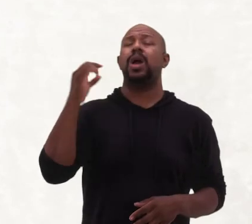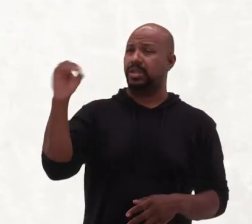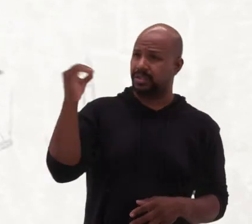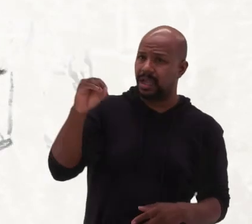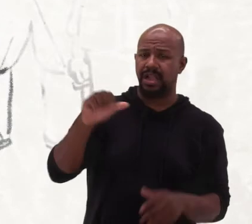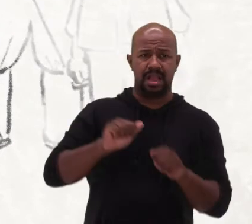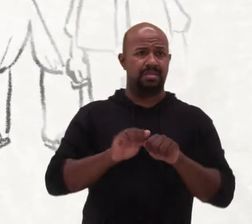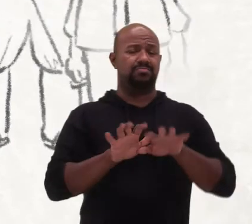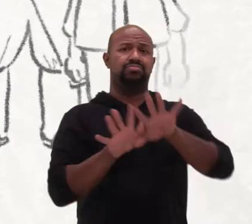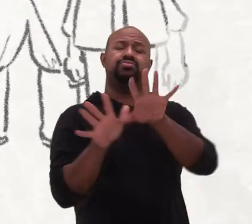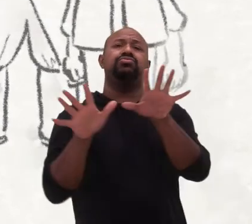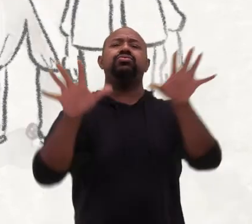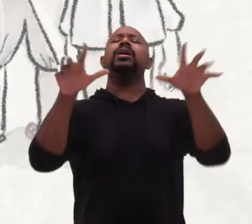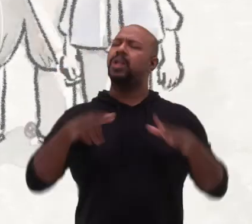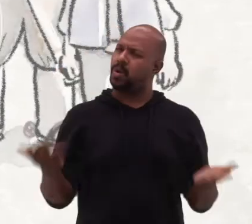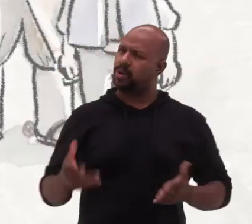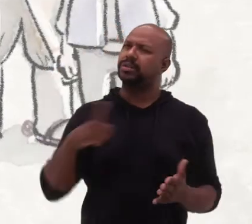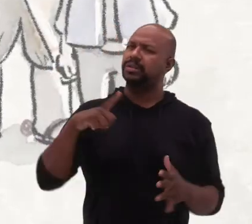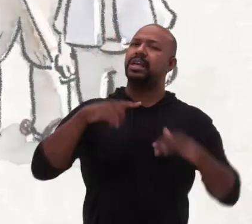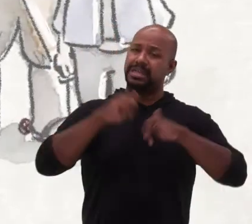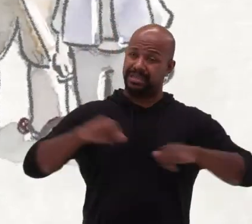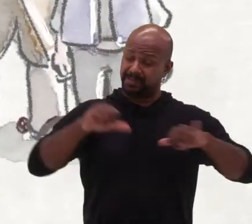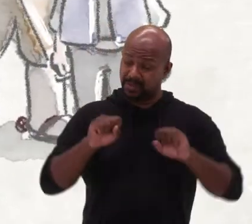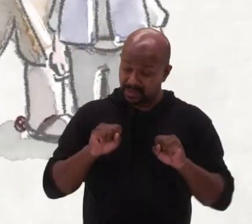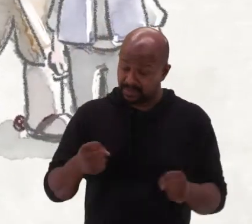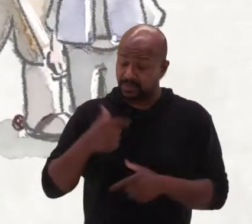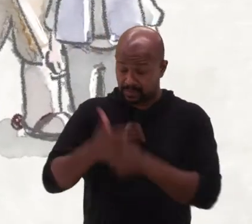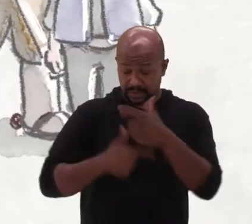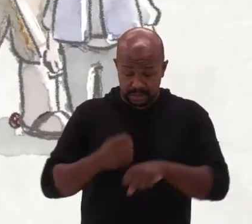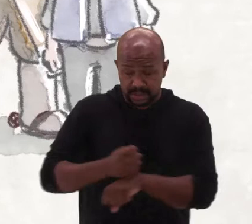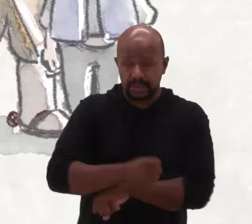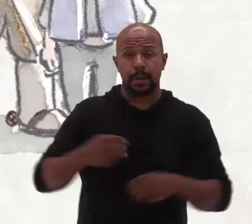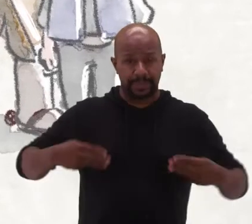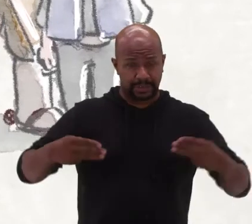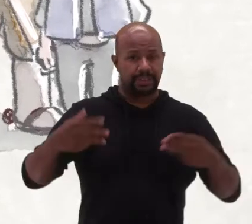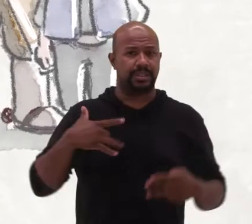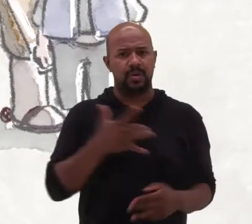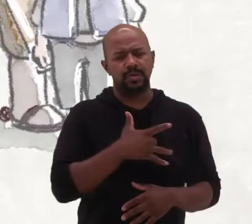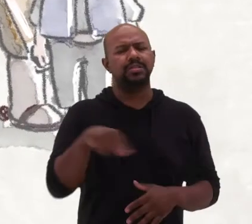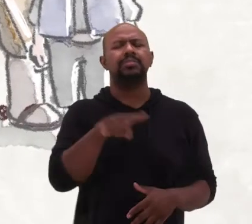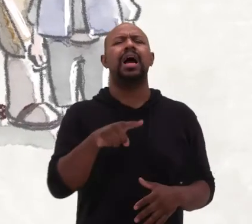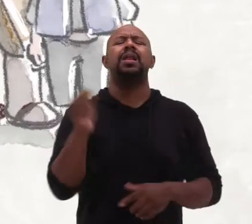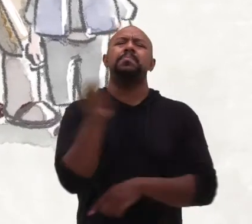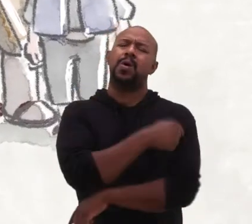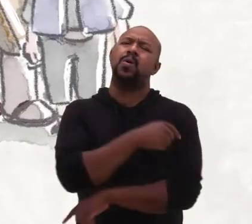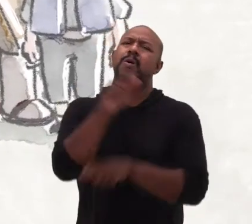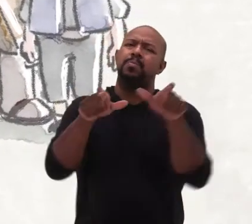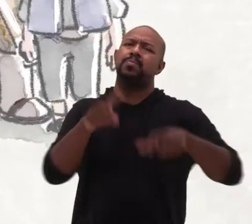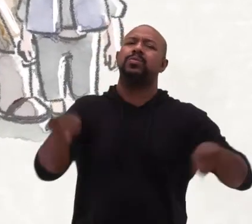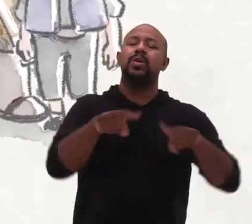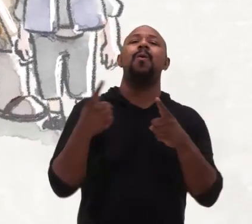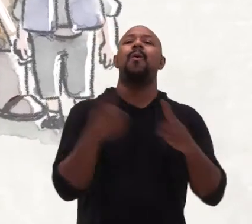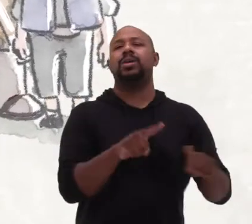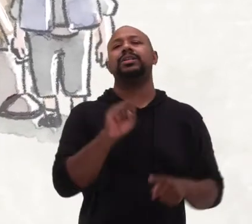Está se esparramando. Existe hoje uma campanha, um esforço muito grande do Ministério da Saúde para vacinar a população contra o